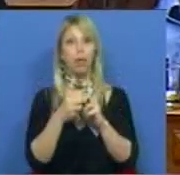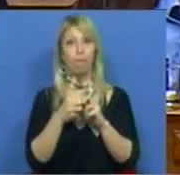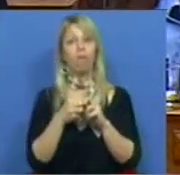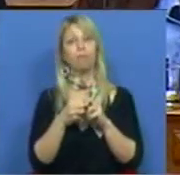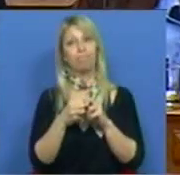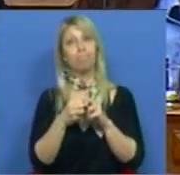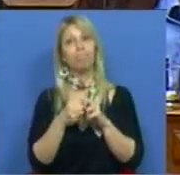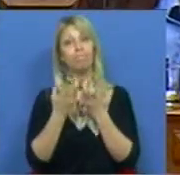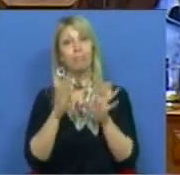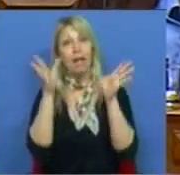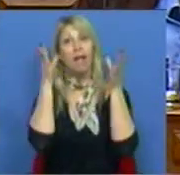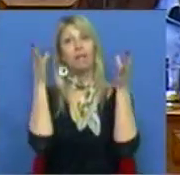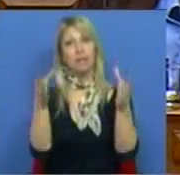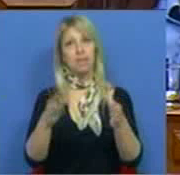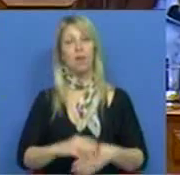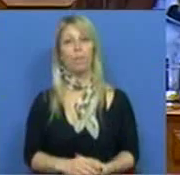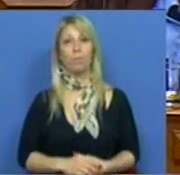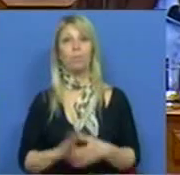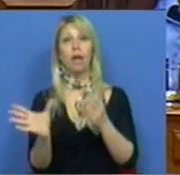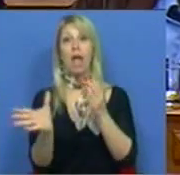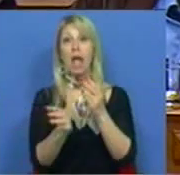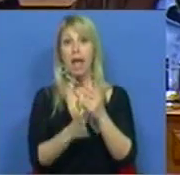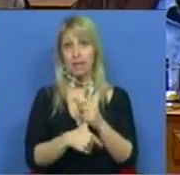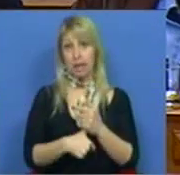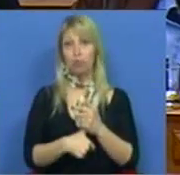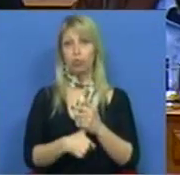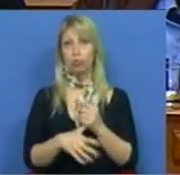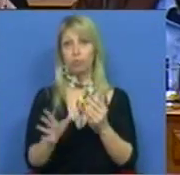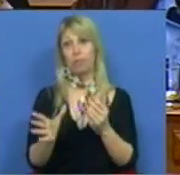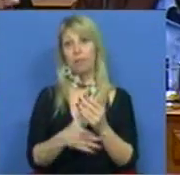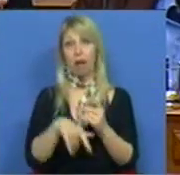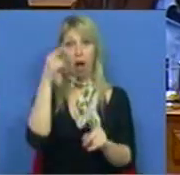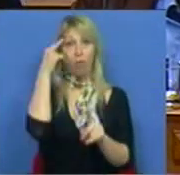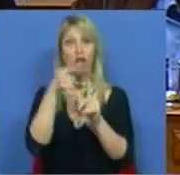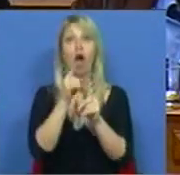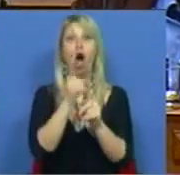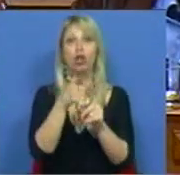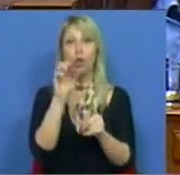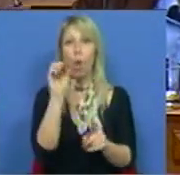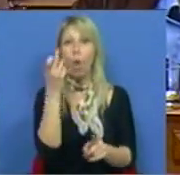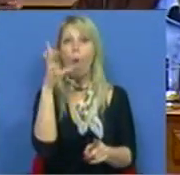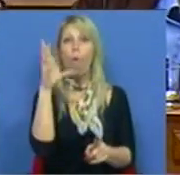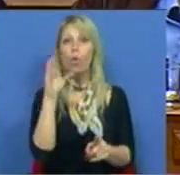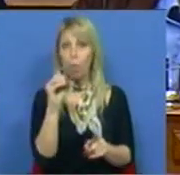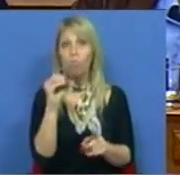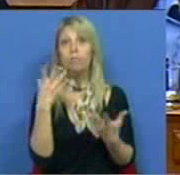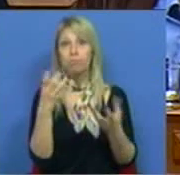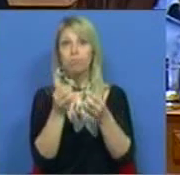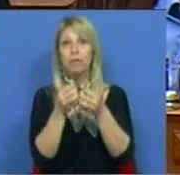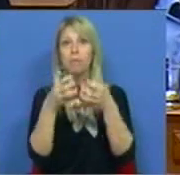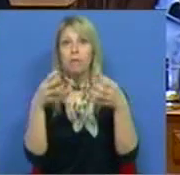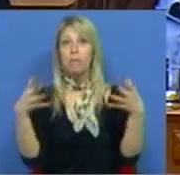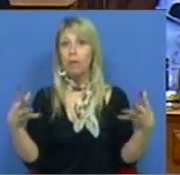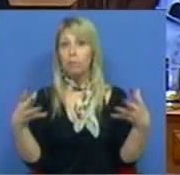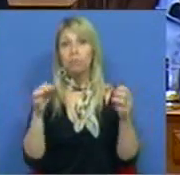merece atenção. Os assaltos cujo móvel é o ouro têm aumentado, quer nos